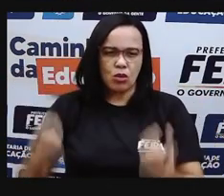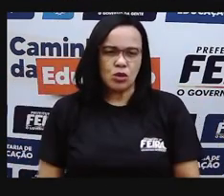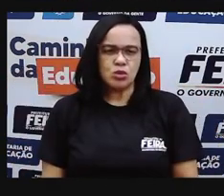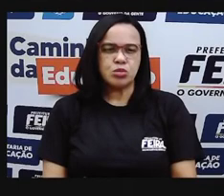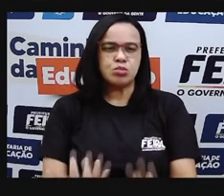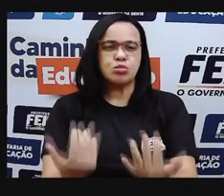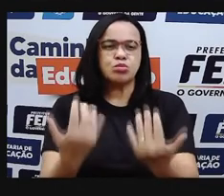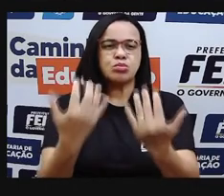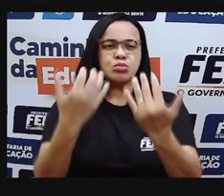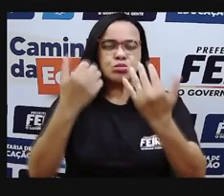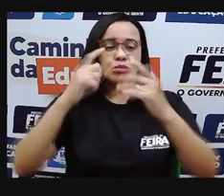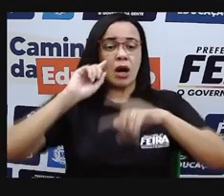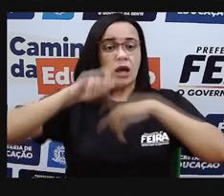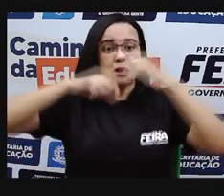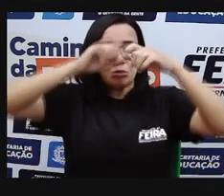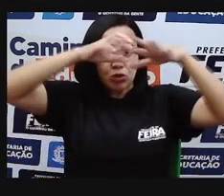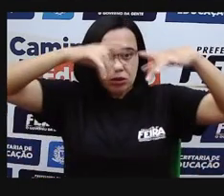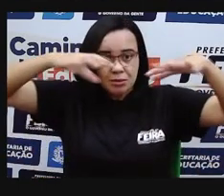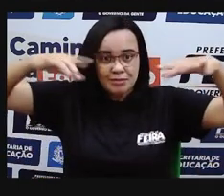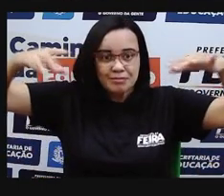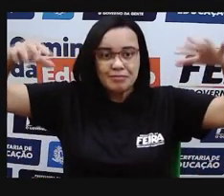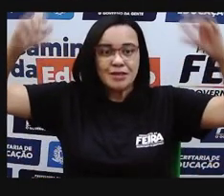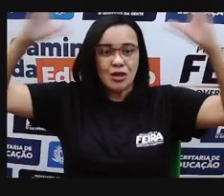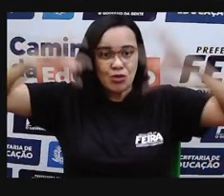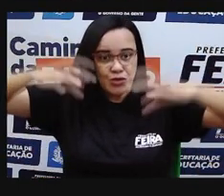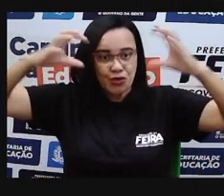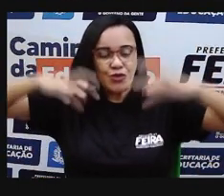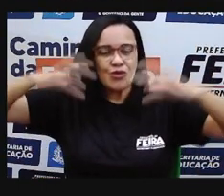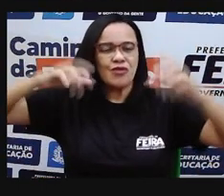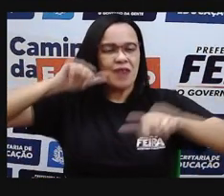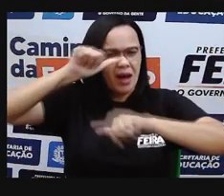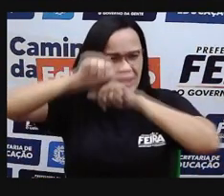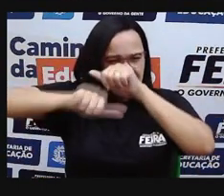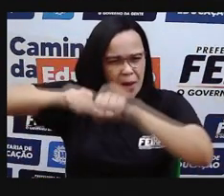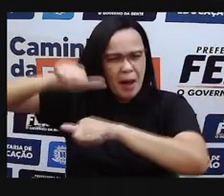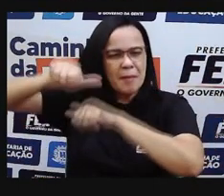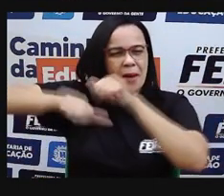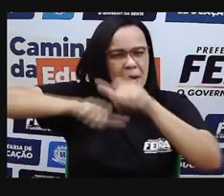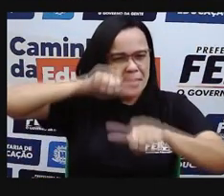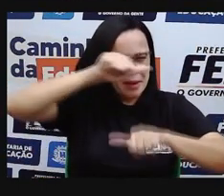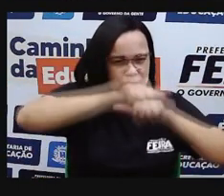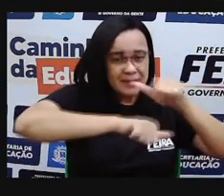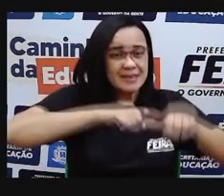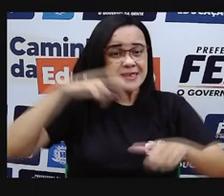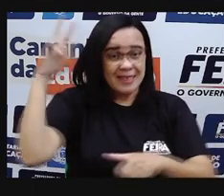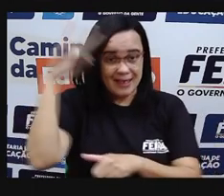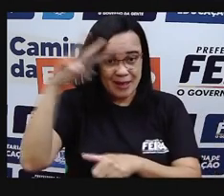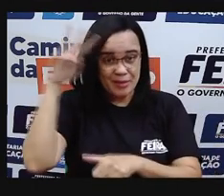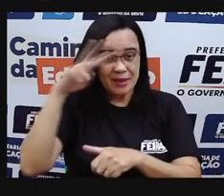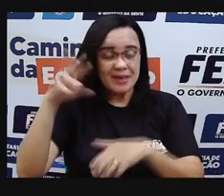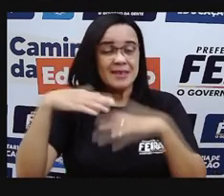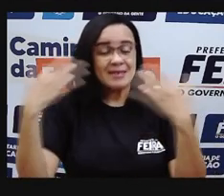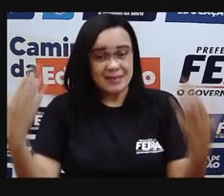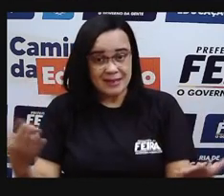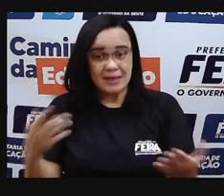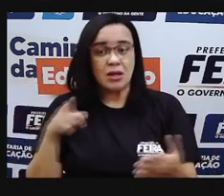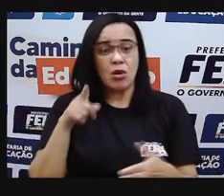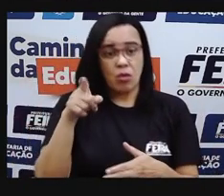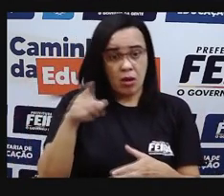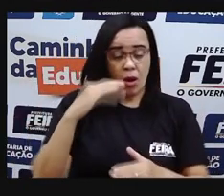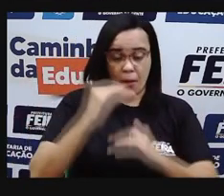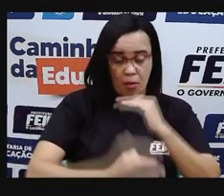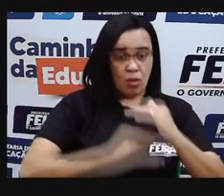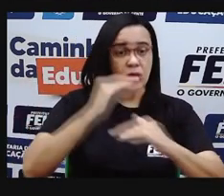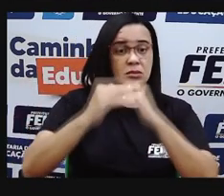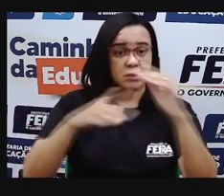por algumas bactérias, né? Que fazem parte também desse fitoplâncton e pelas plantas, né?